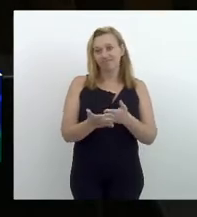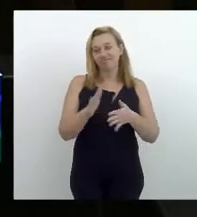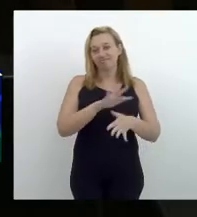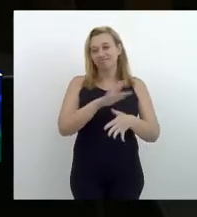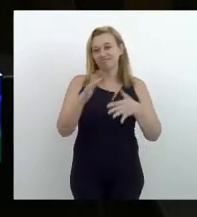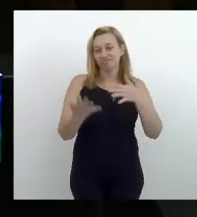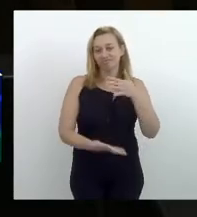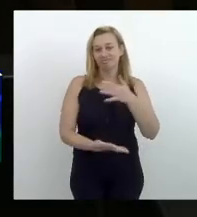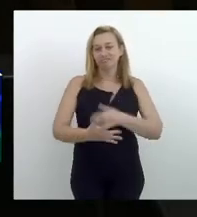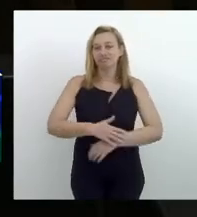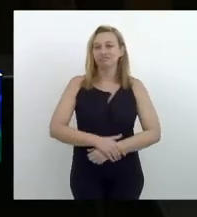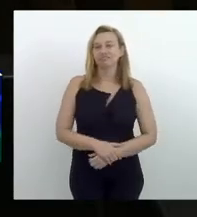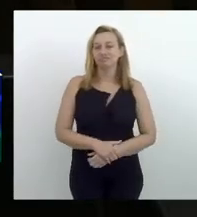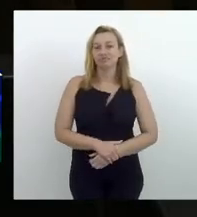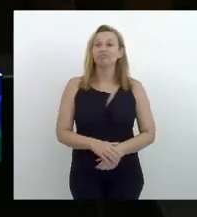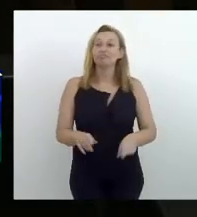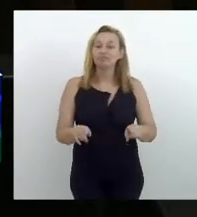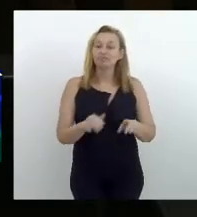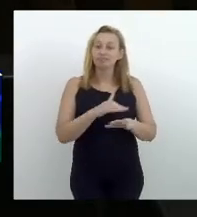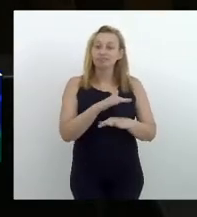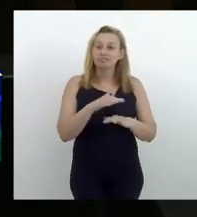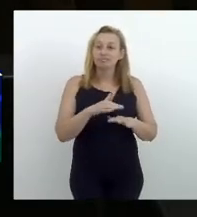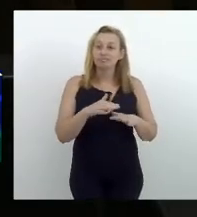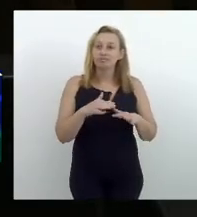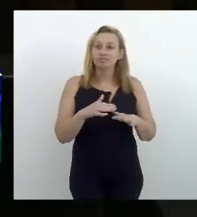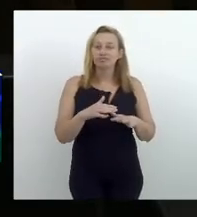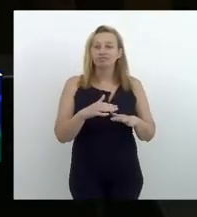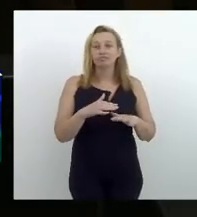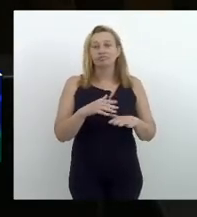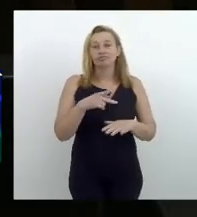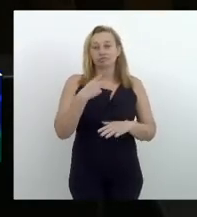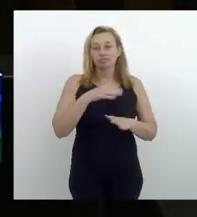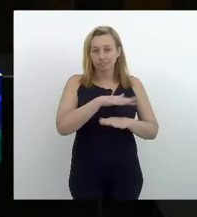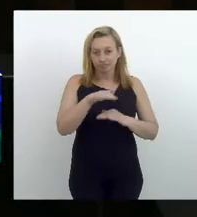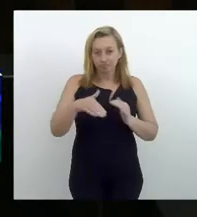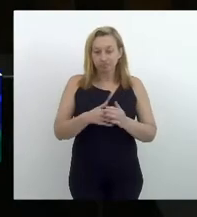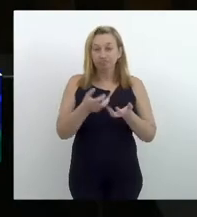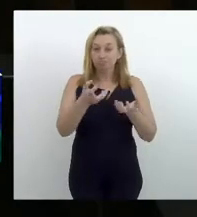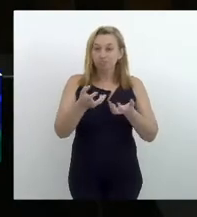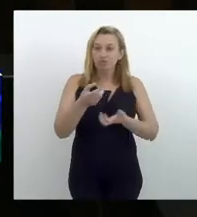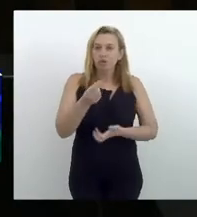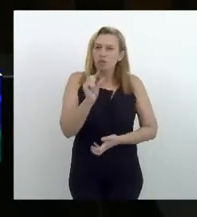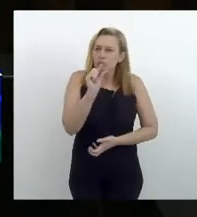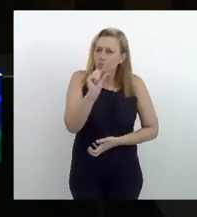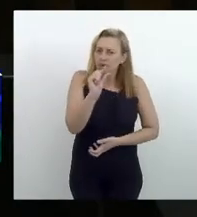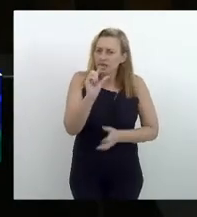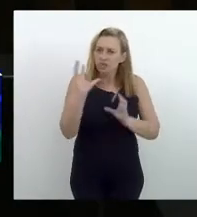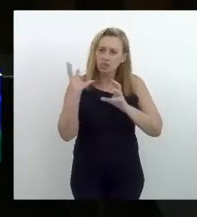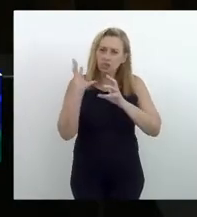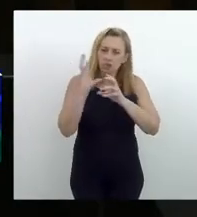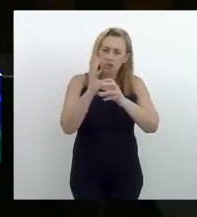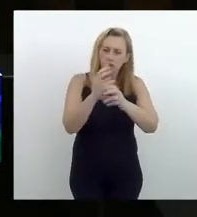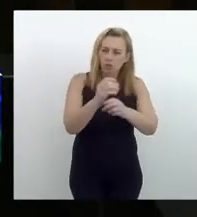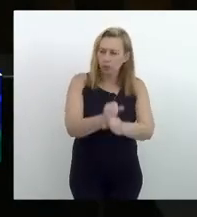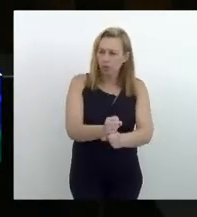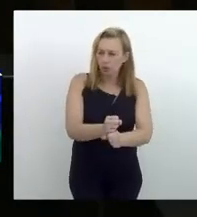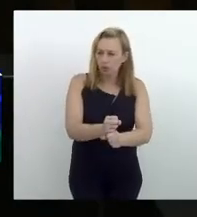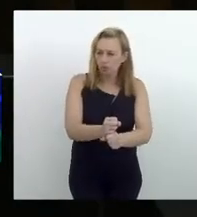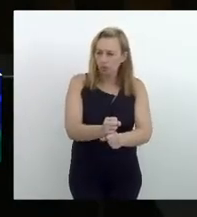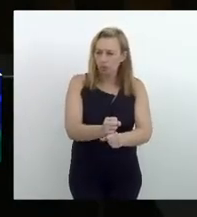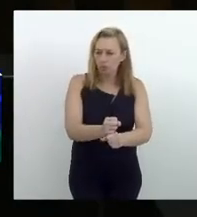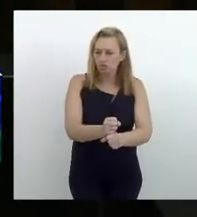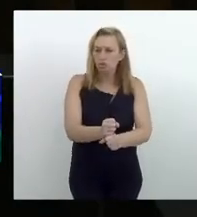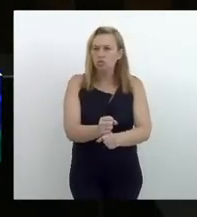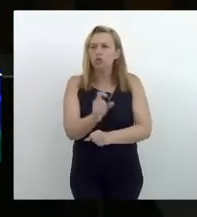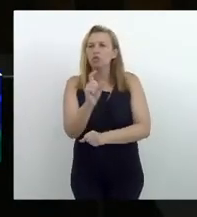e cumprimentando a todos, senhor presidente. Queria fazer aqui um pequeno resumo do